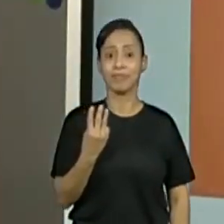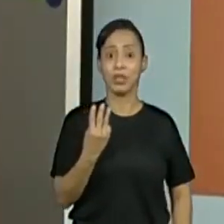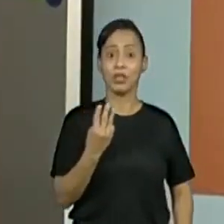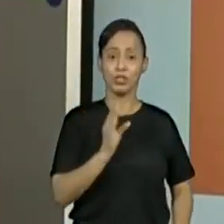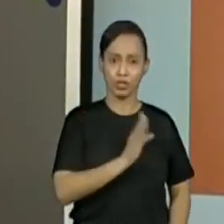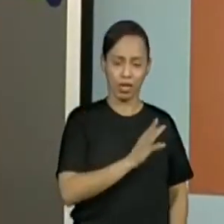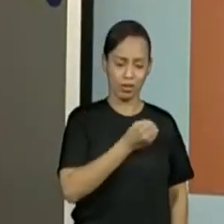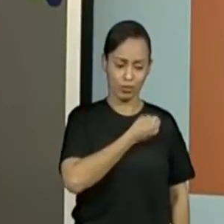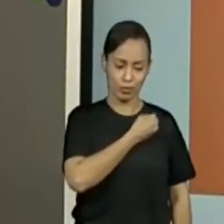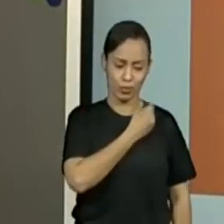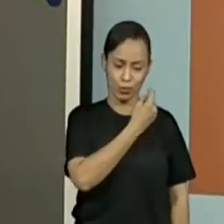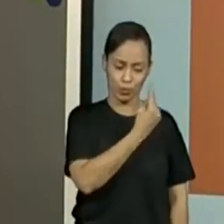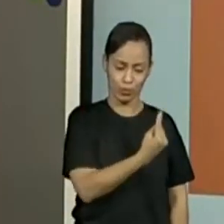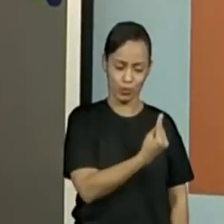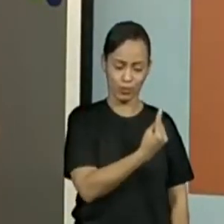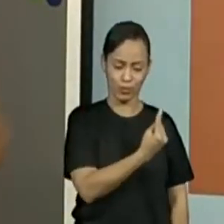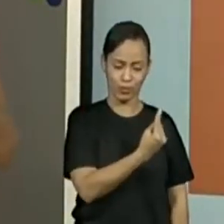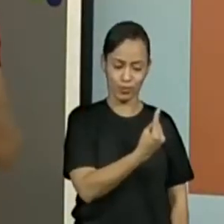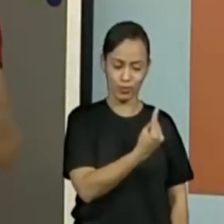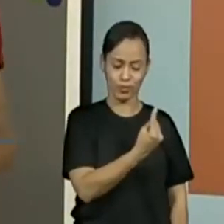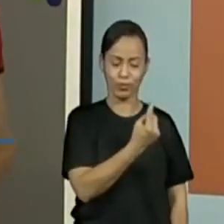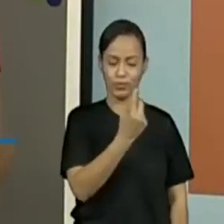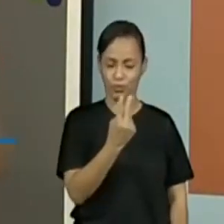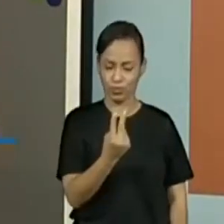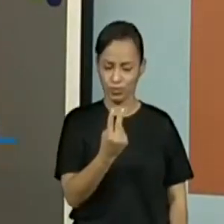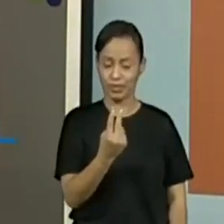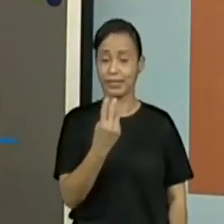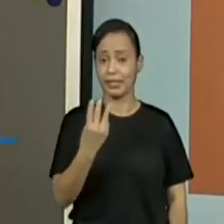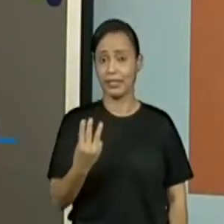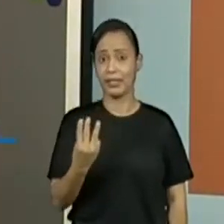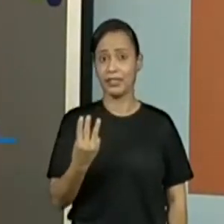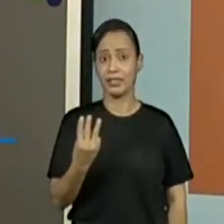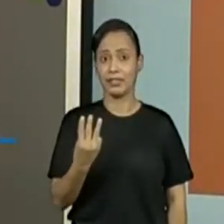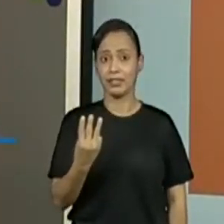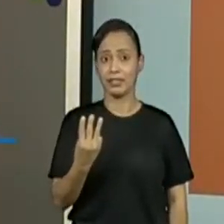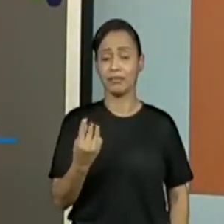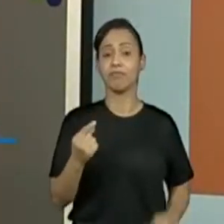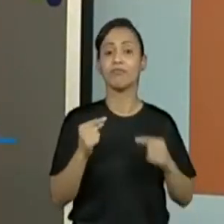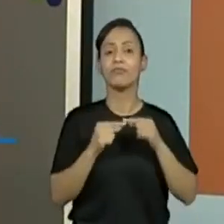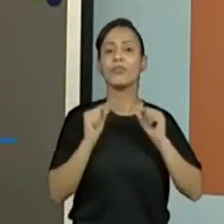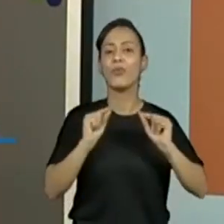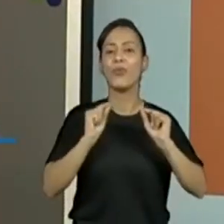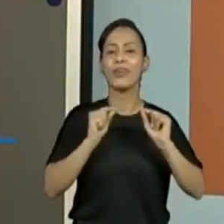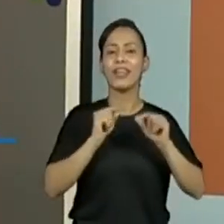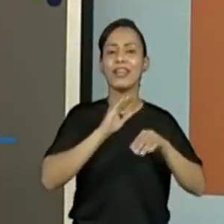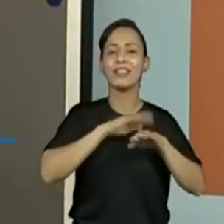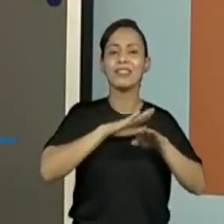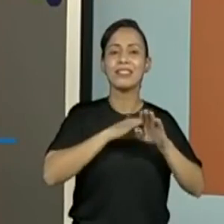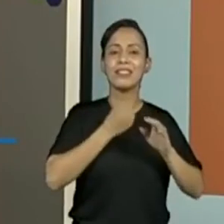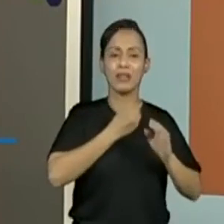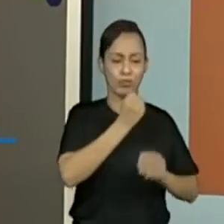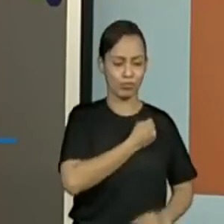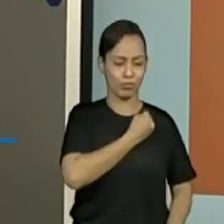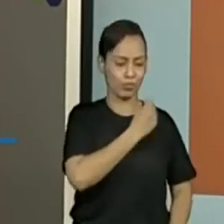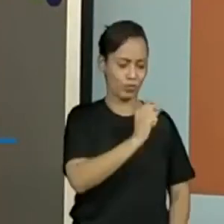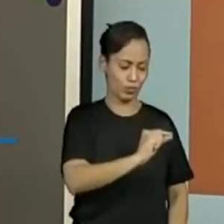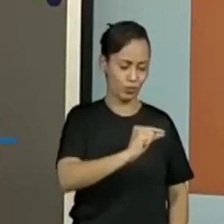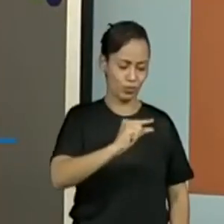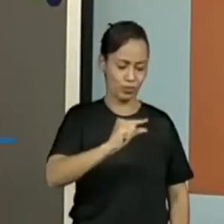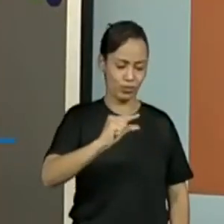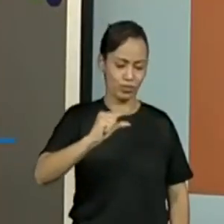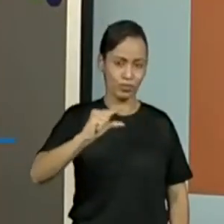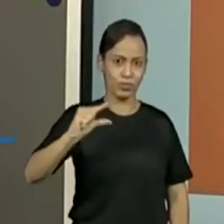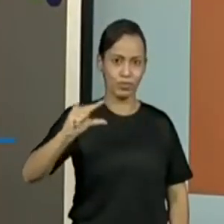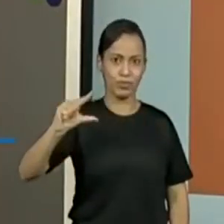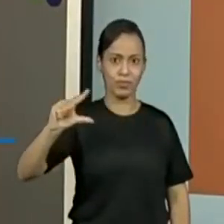o número 2, estamos, então, agora no número 3. A gente consegue, então, prever qual será o